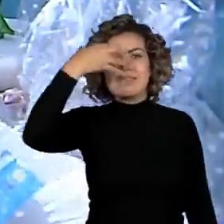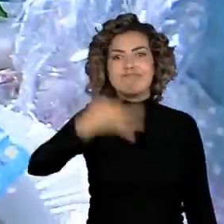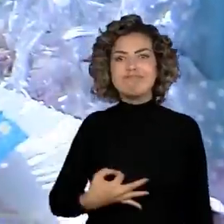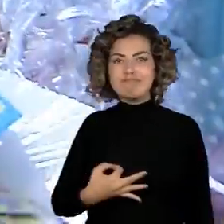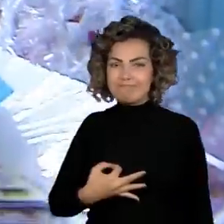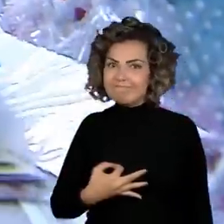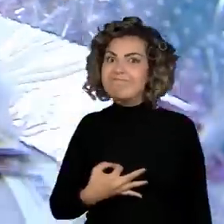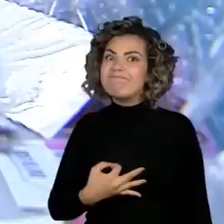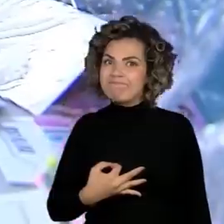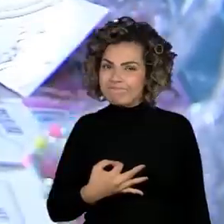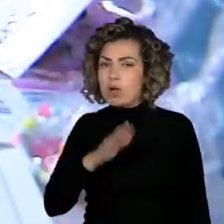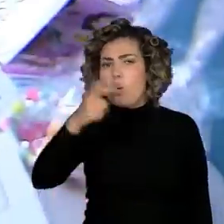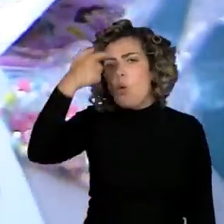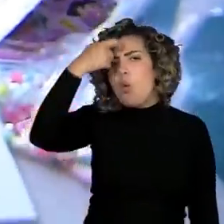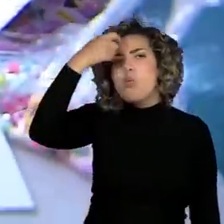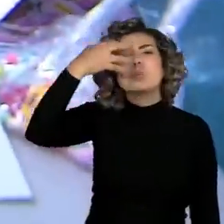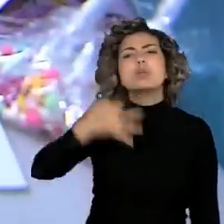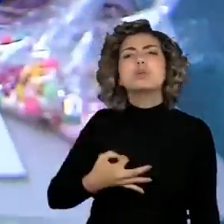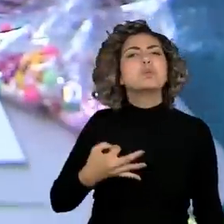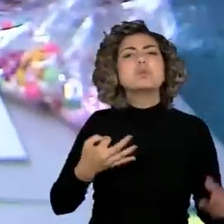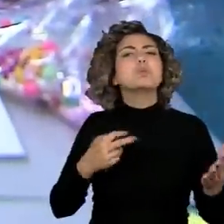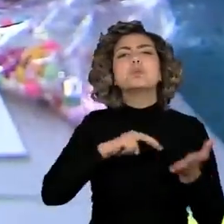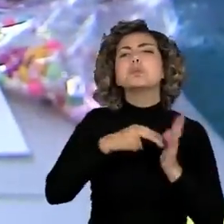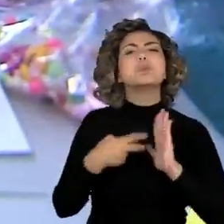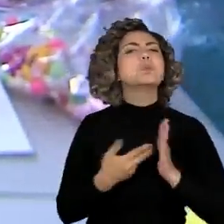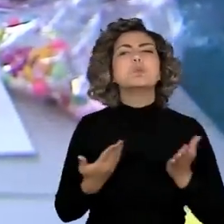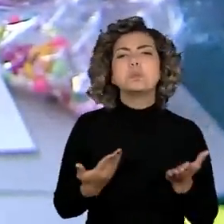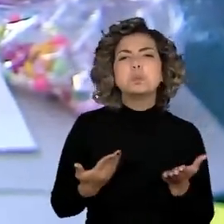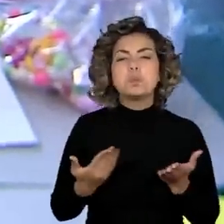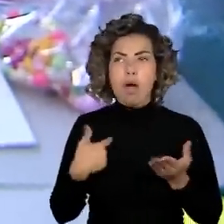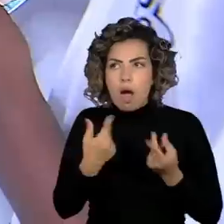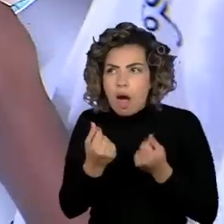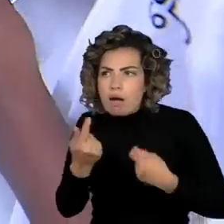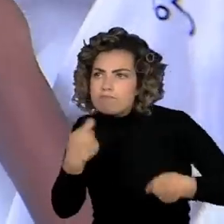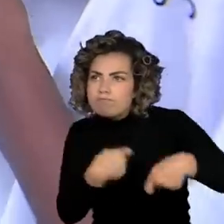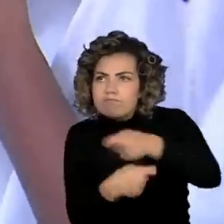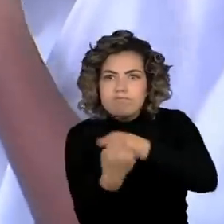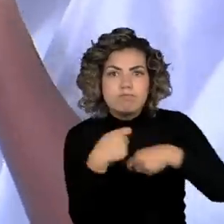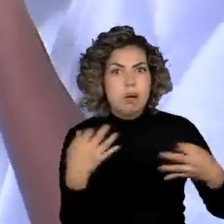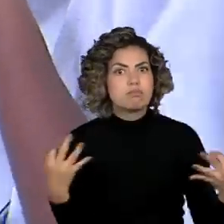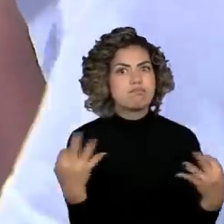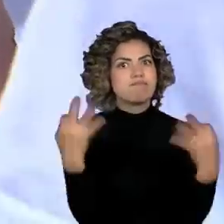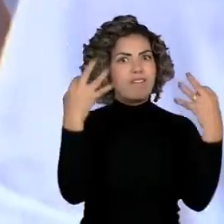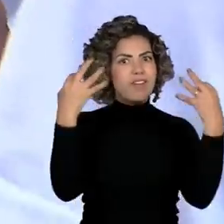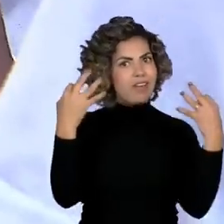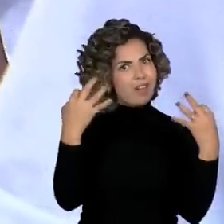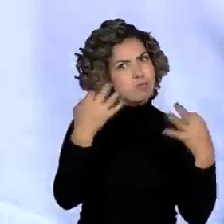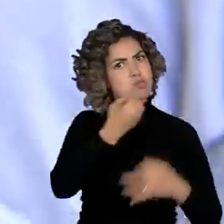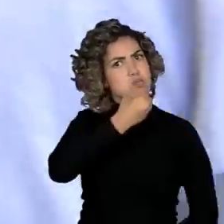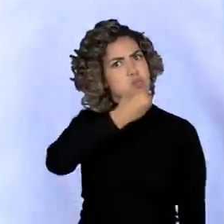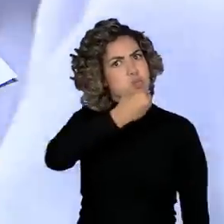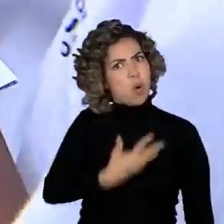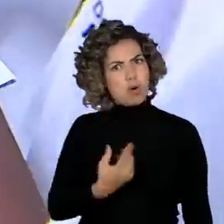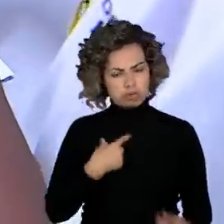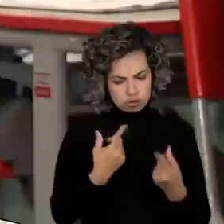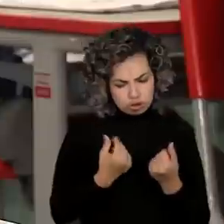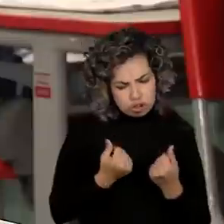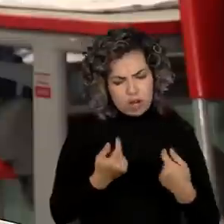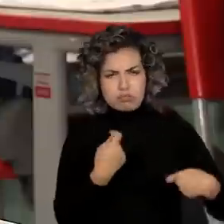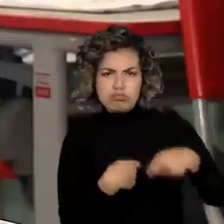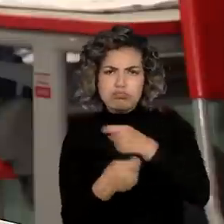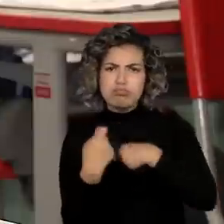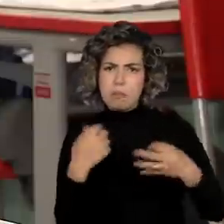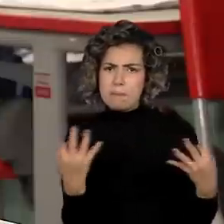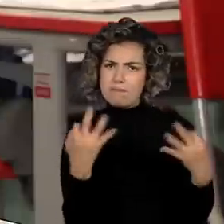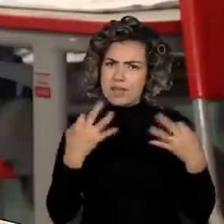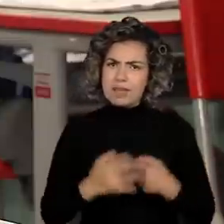consciente tem hábitos financeiros saudáveis e uma atitude positiva em relação ao dinheiro. Me